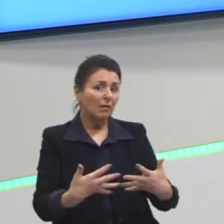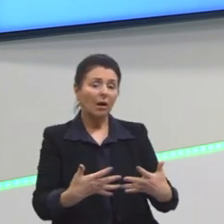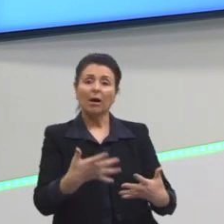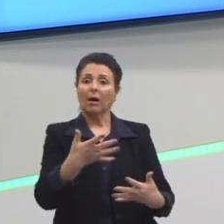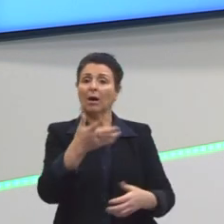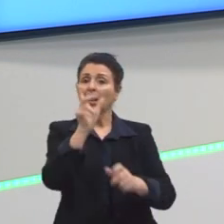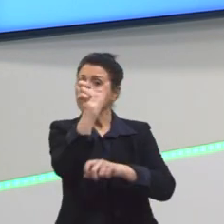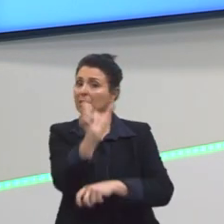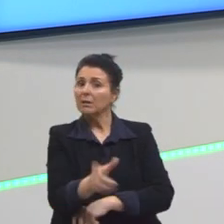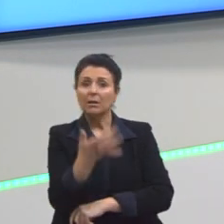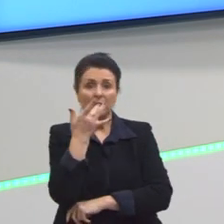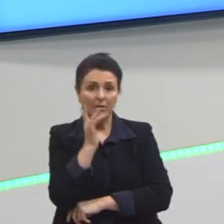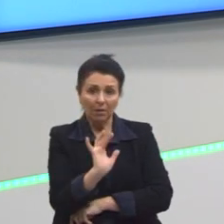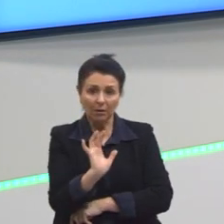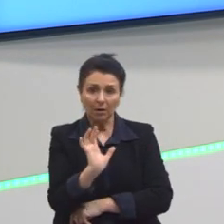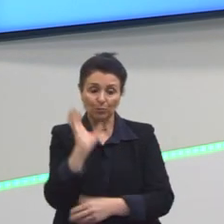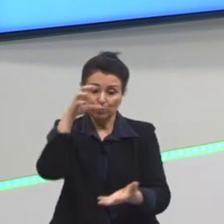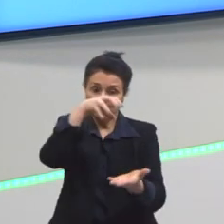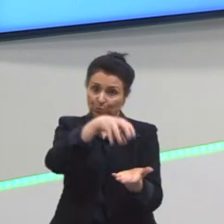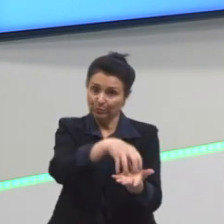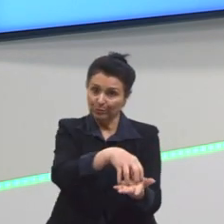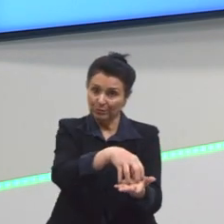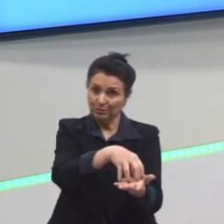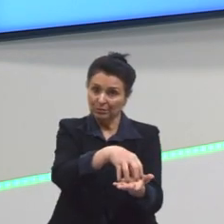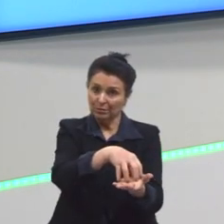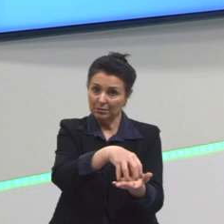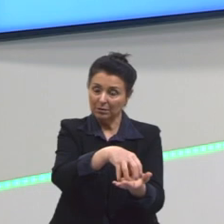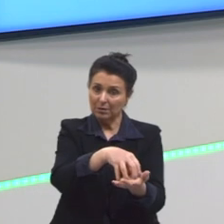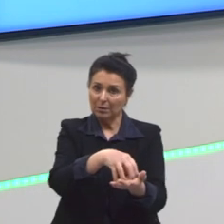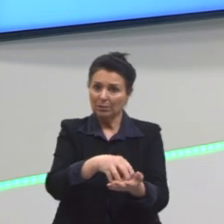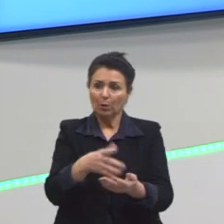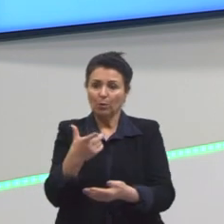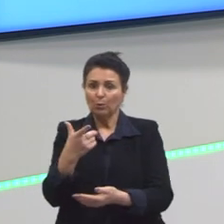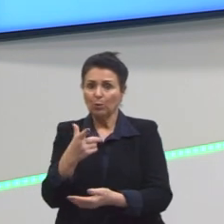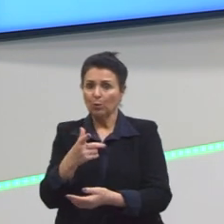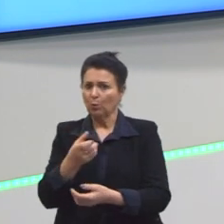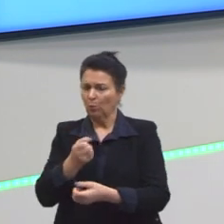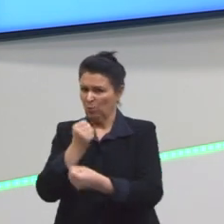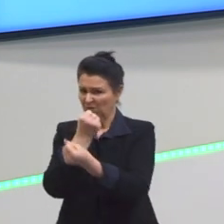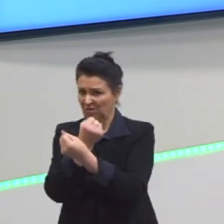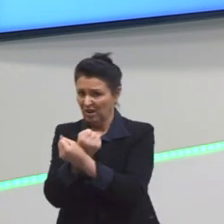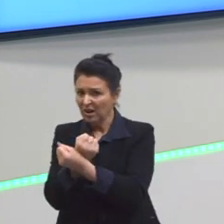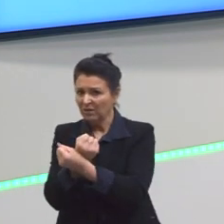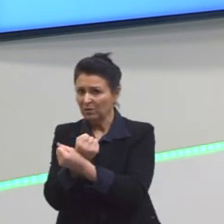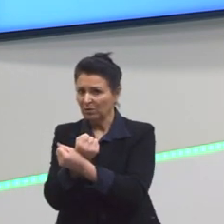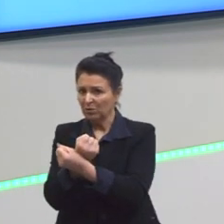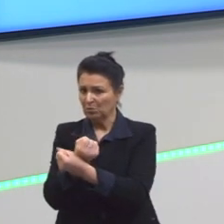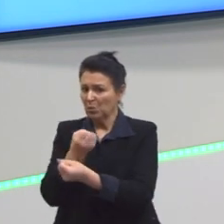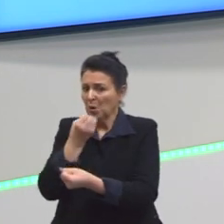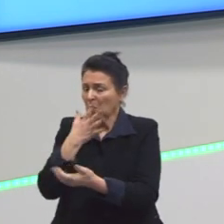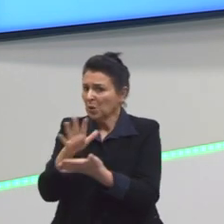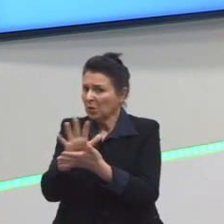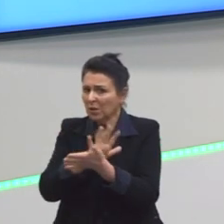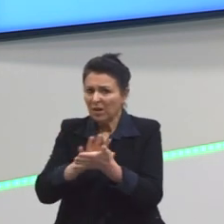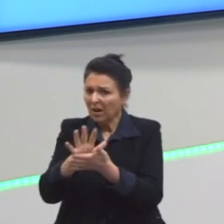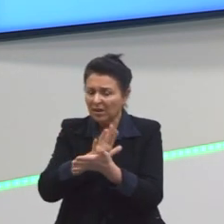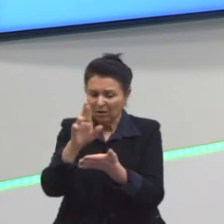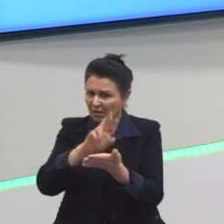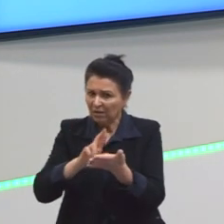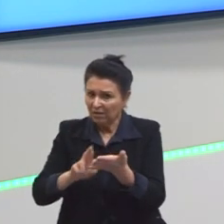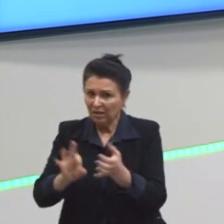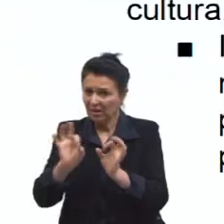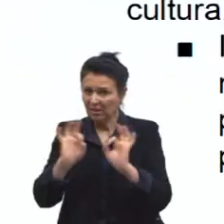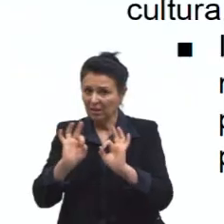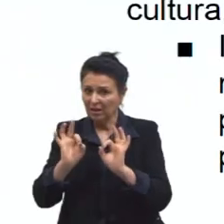colonizadores. E, então, a gente não tem esse relato desse sofrimento, de como eles viviam. E o Gilberto Freire acaba